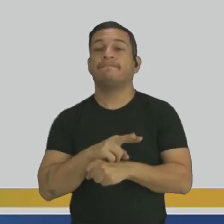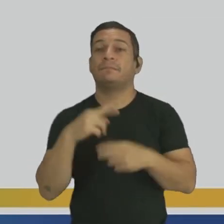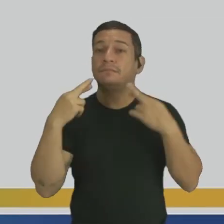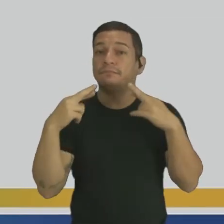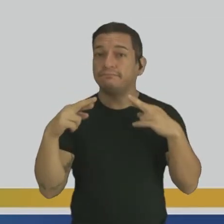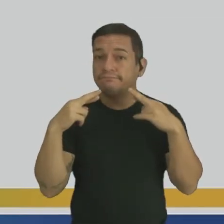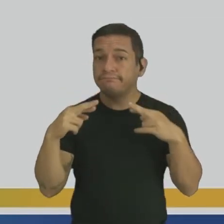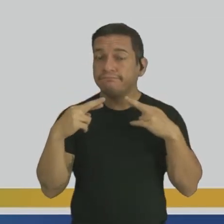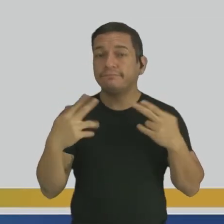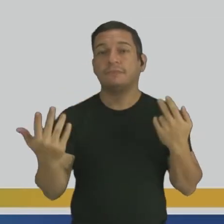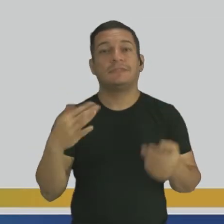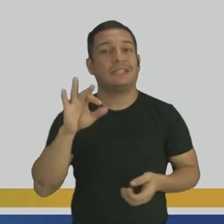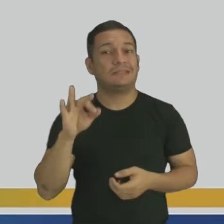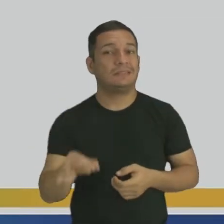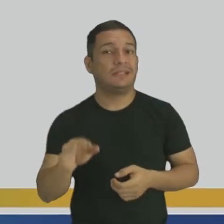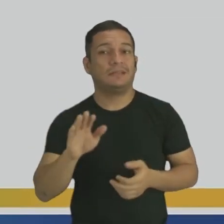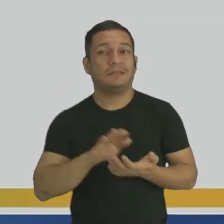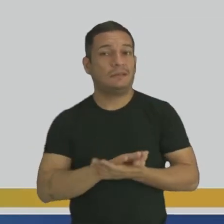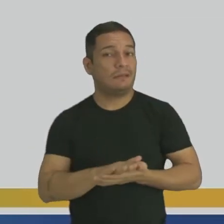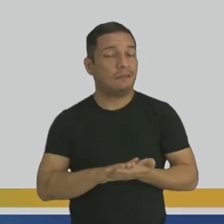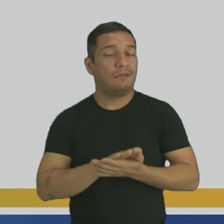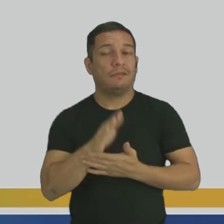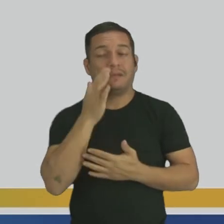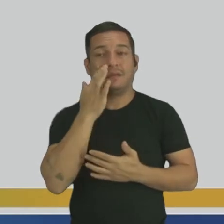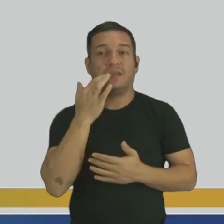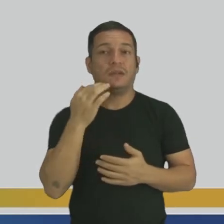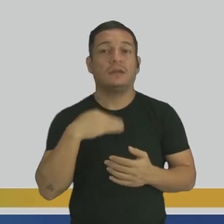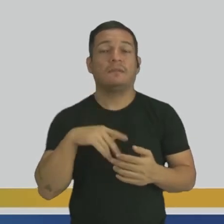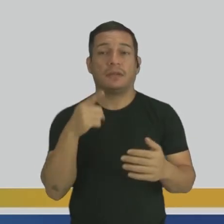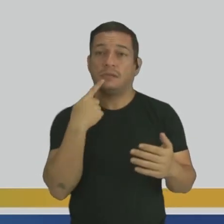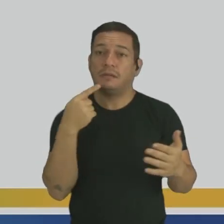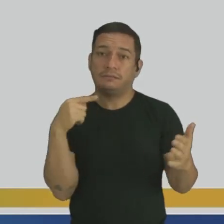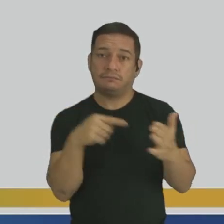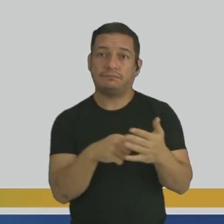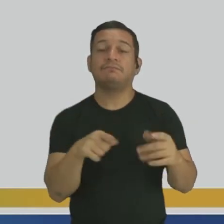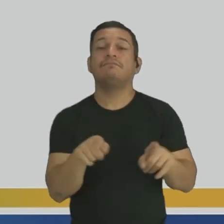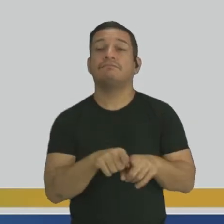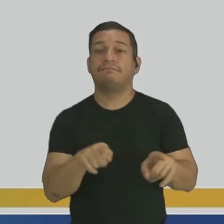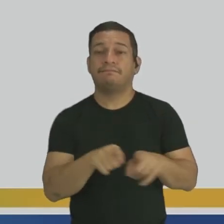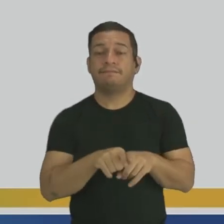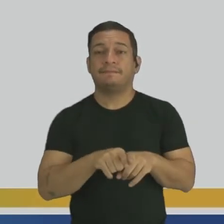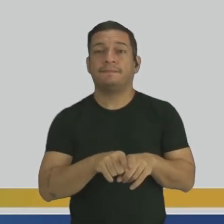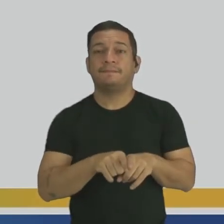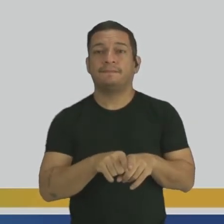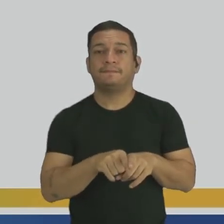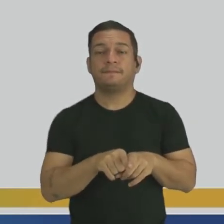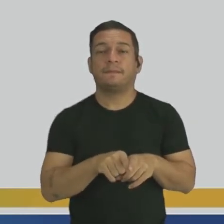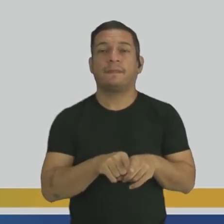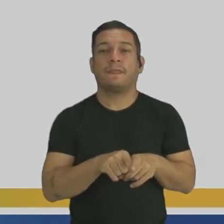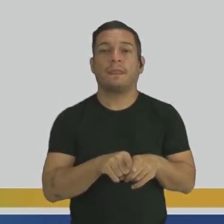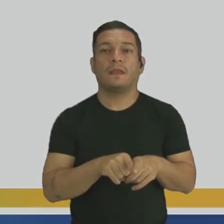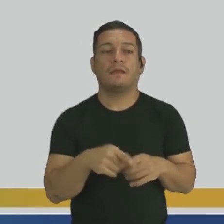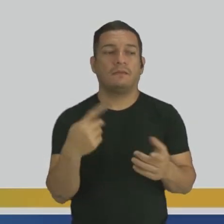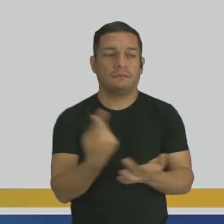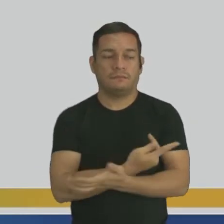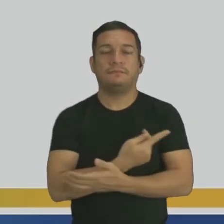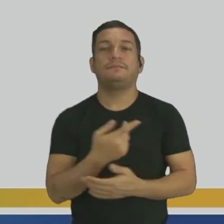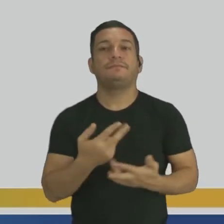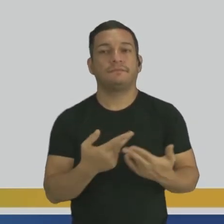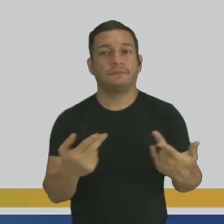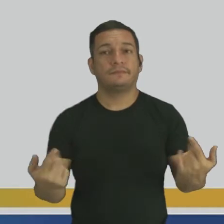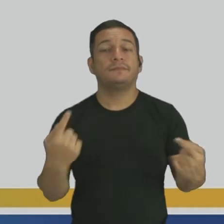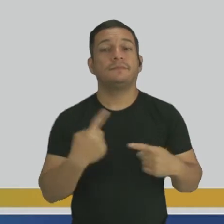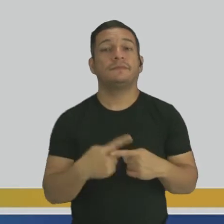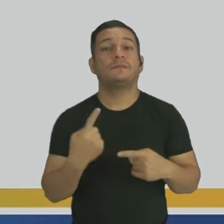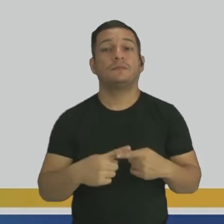Para falar que não está certo, né? Para denunciar aquela situação que está errada. Por